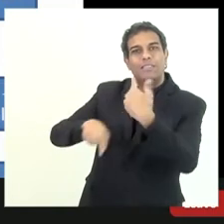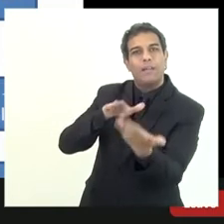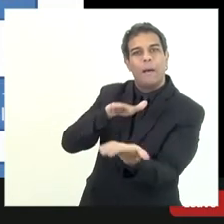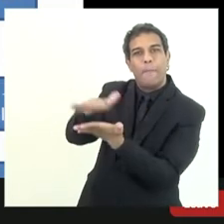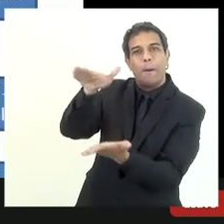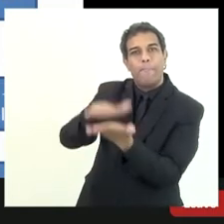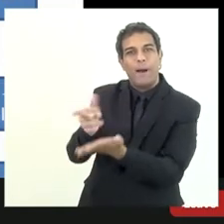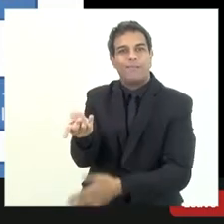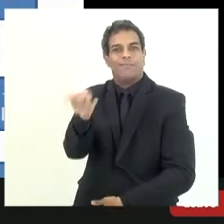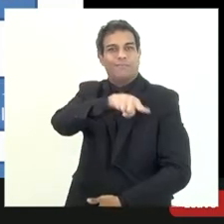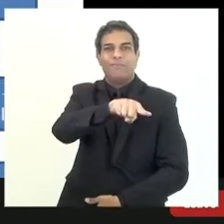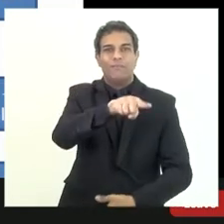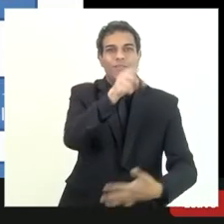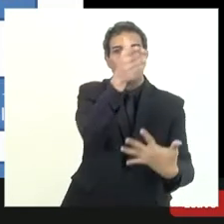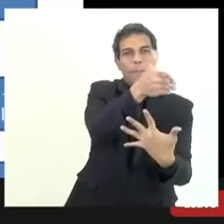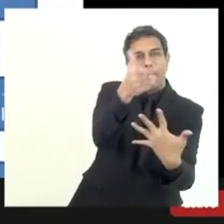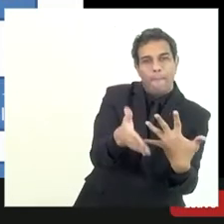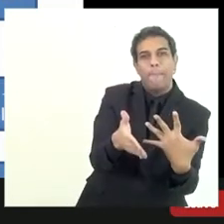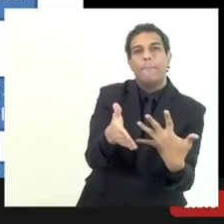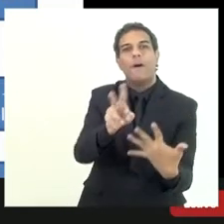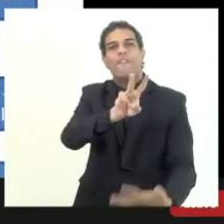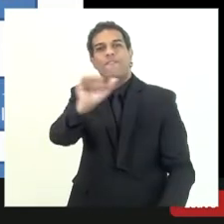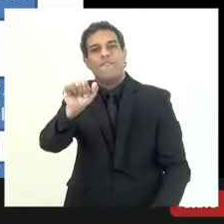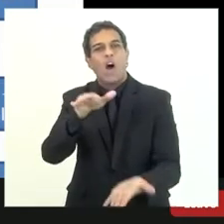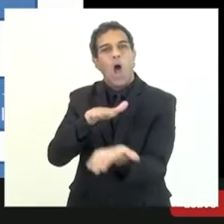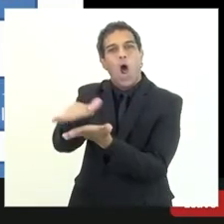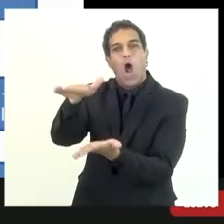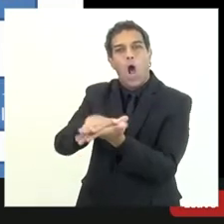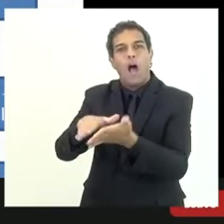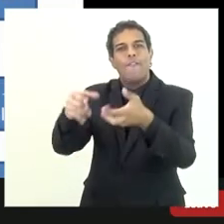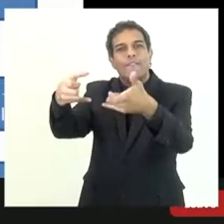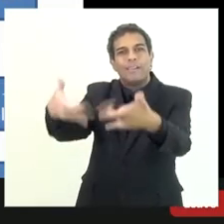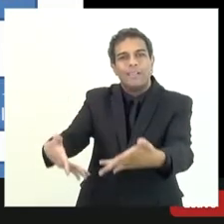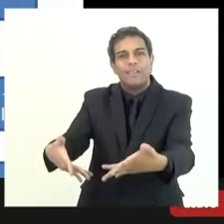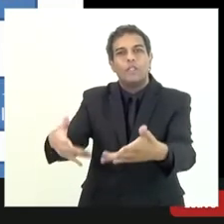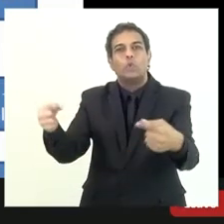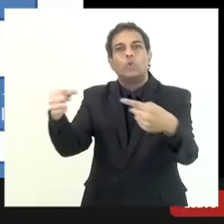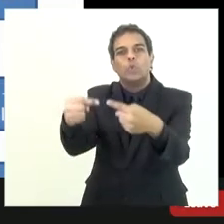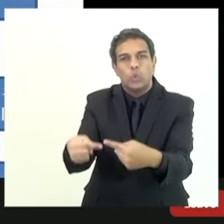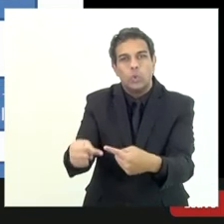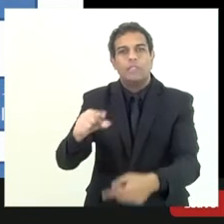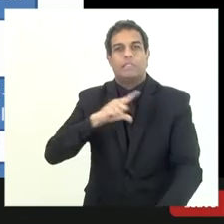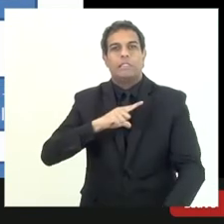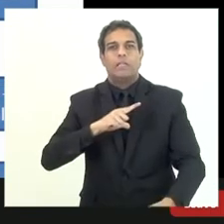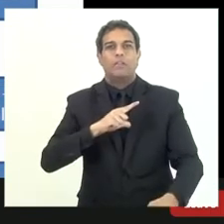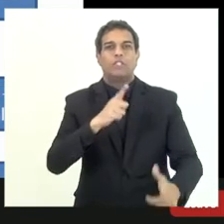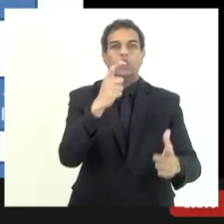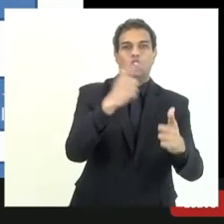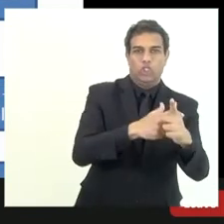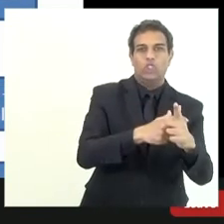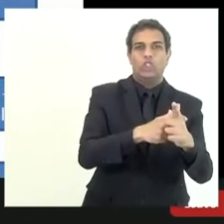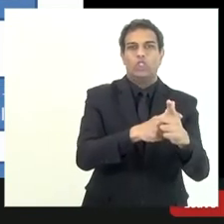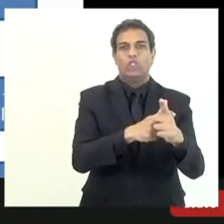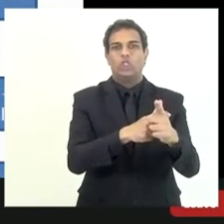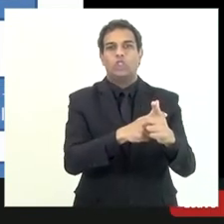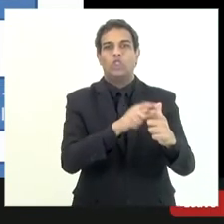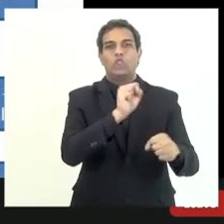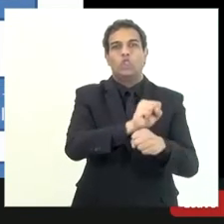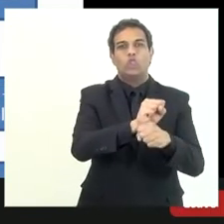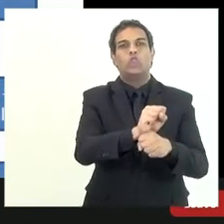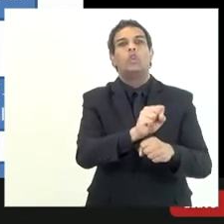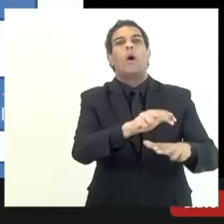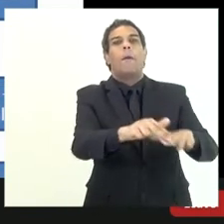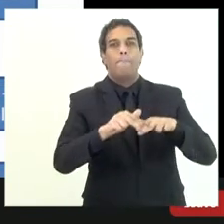balanço apesar dele não estar lá no balanço ele vai estar em notas explicativas dizendo que eu tenho um ativo contingente né decorrente da